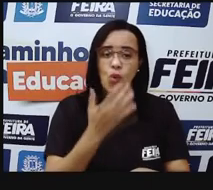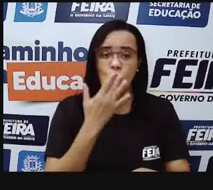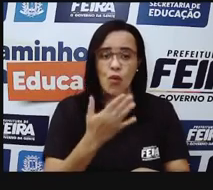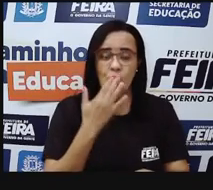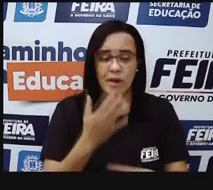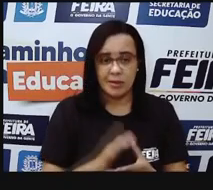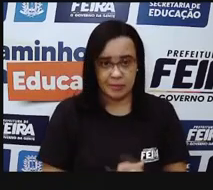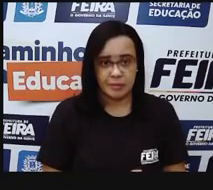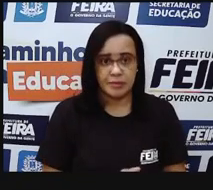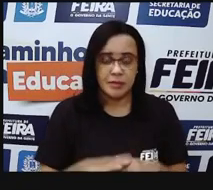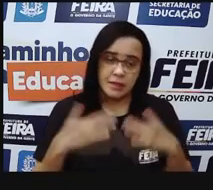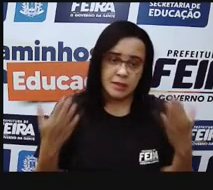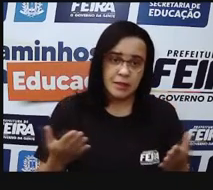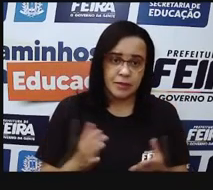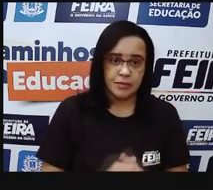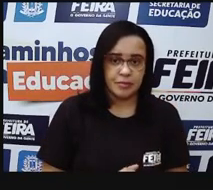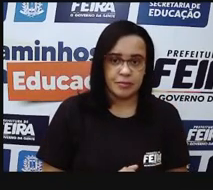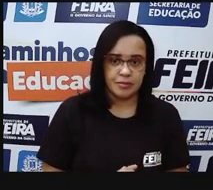o que a gente